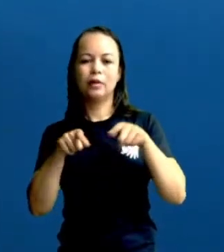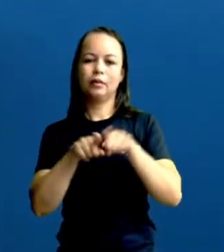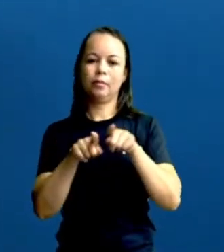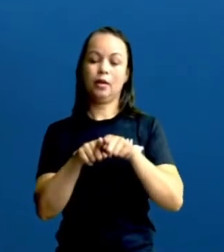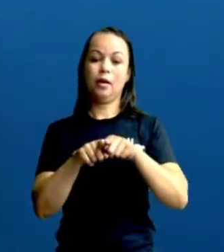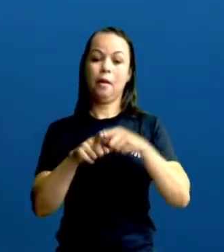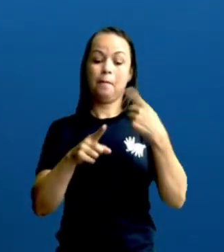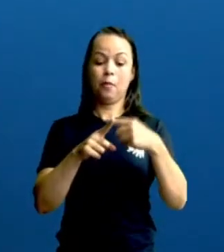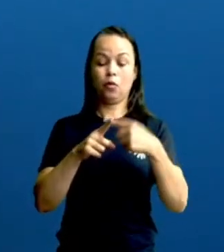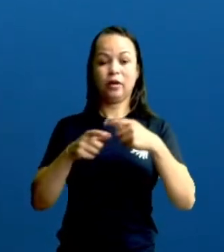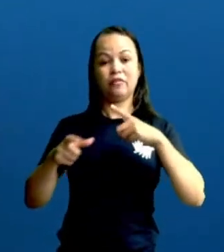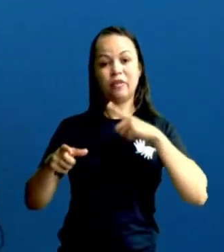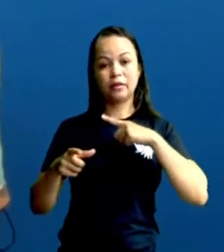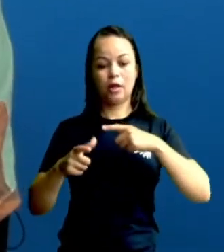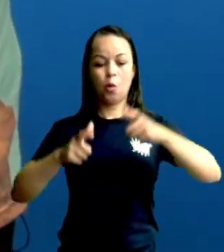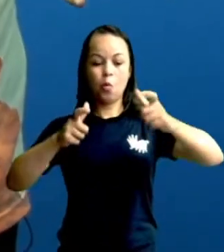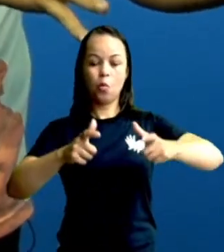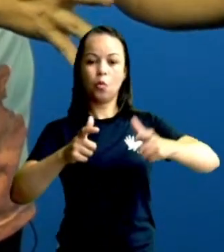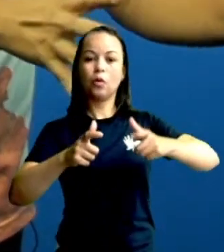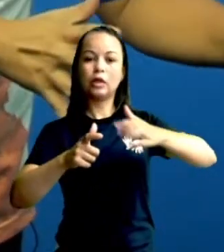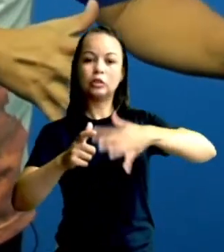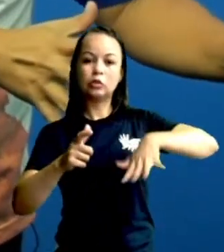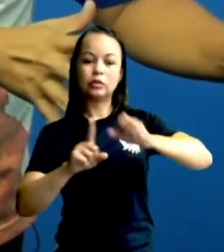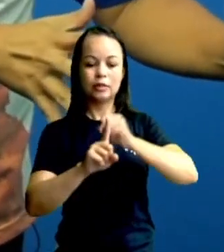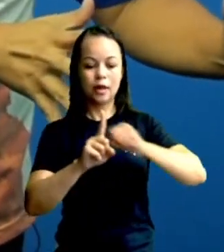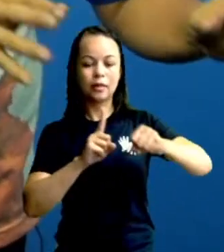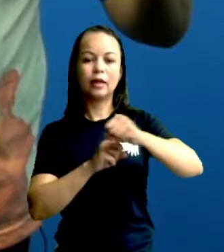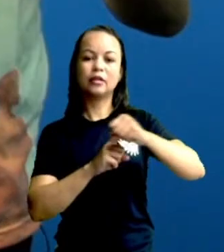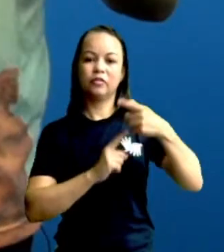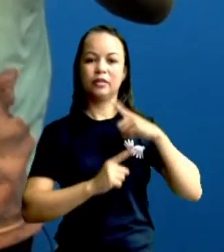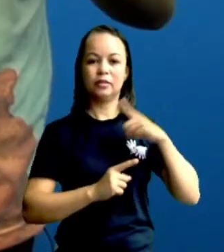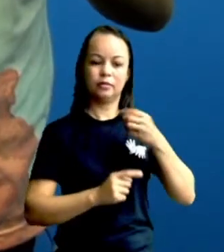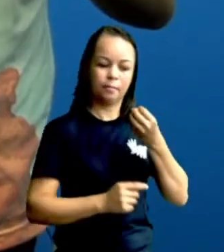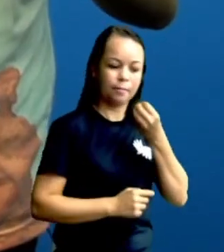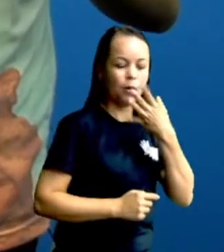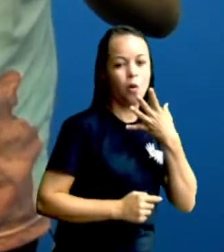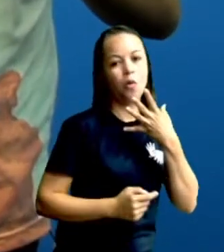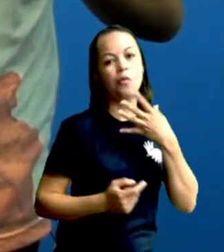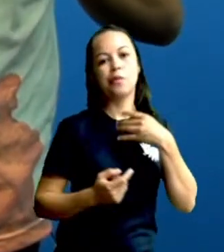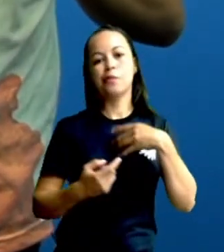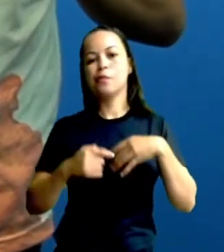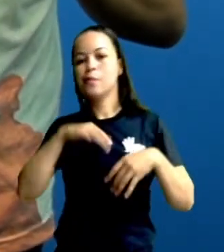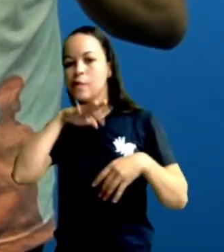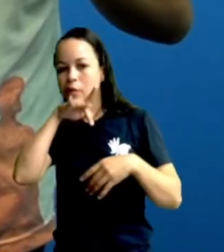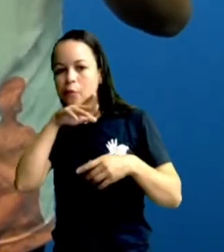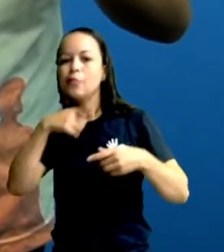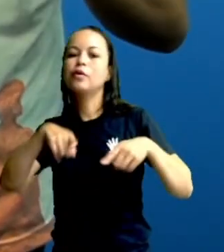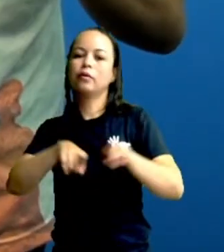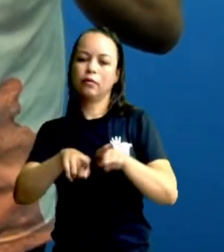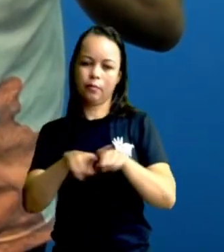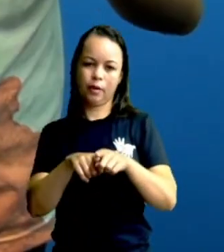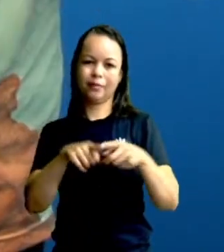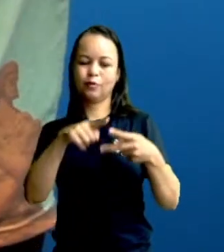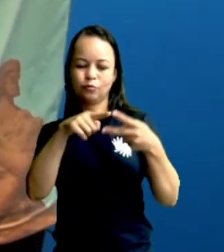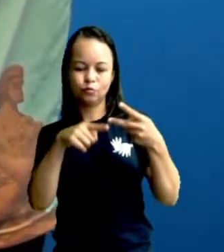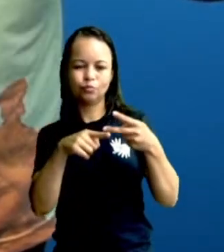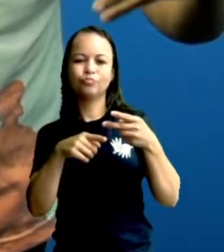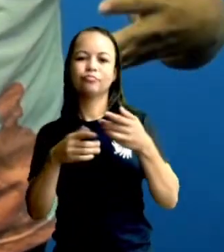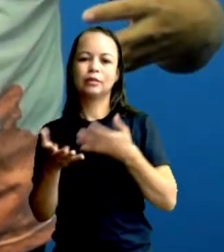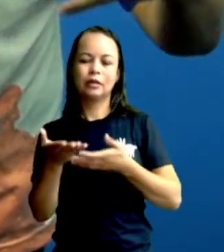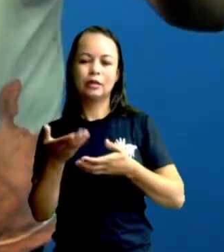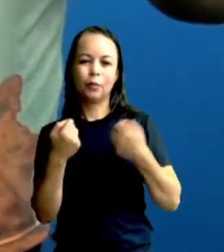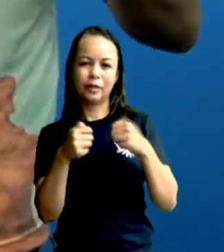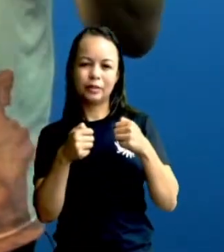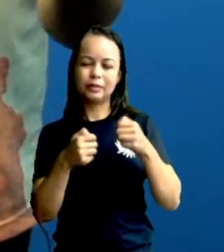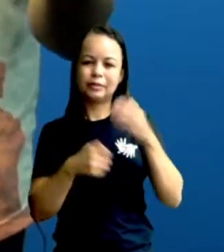um ambiente que vai ter seus prós e vai ter também os seus contos. Então, a gente não pode deixar aqui de considerar isso nessa equação que é